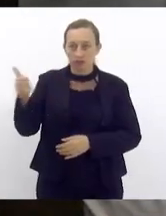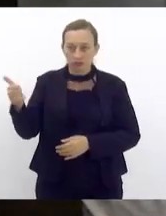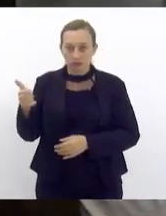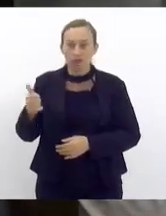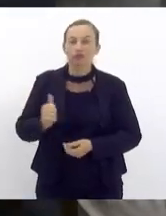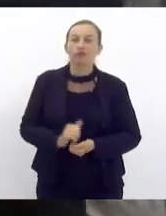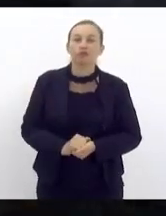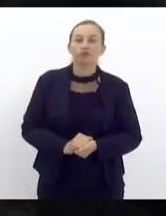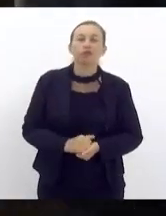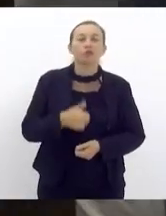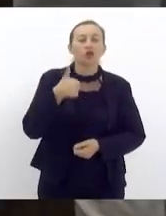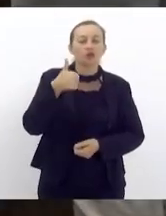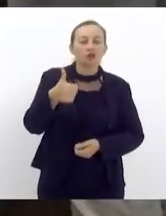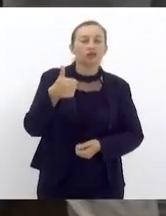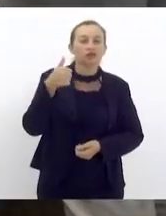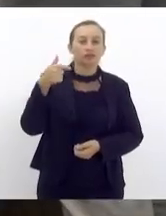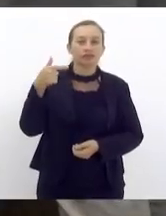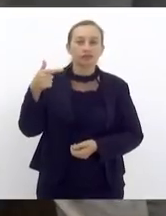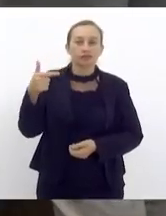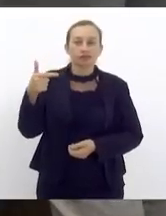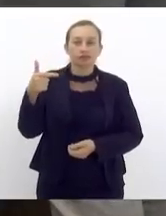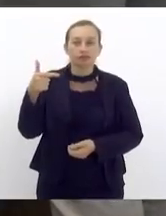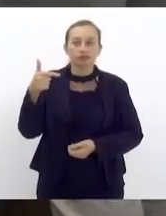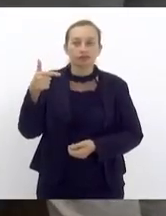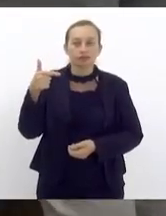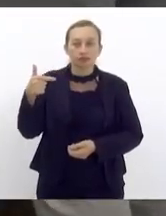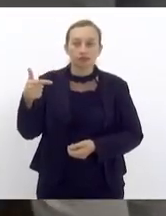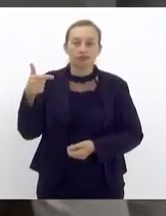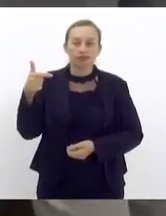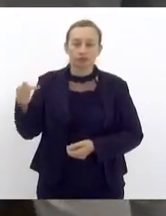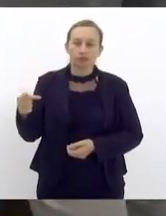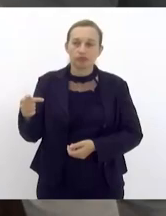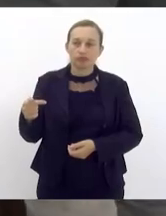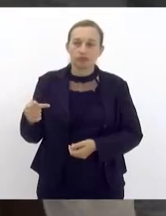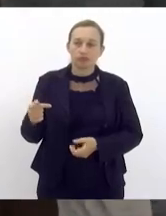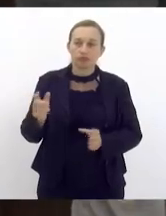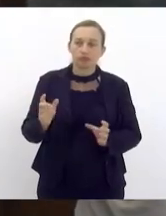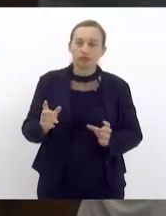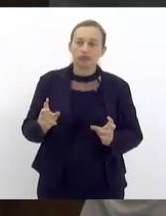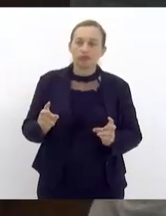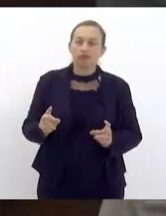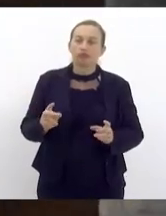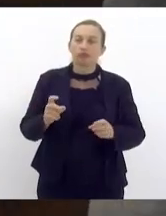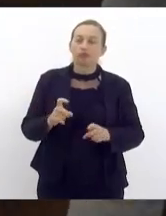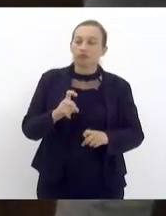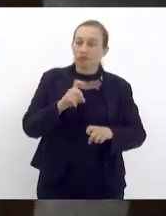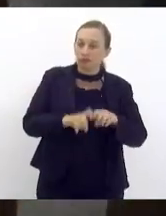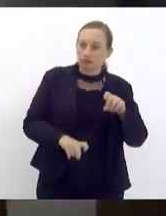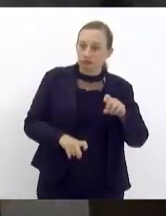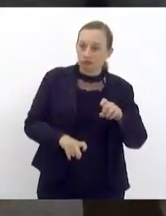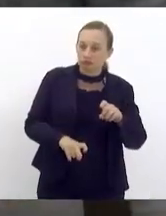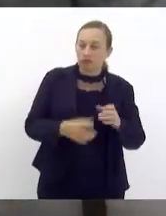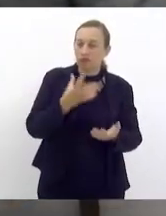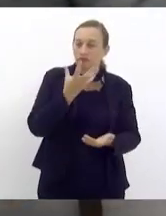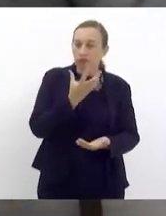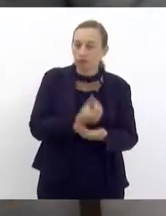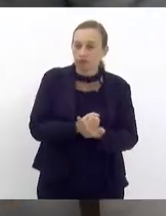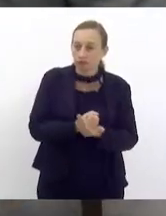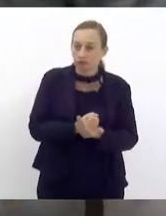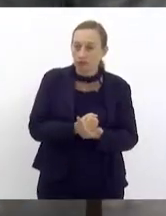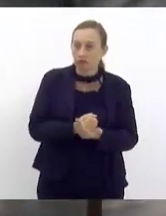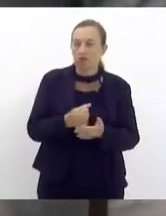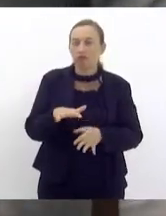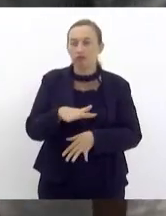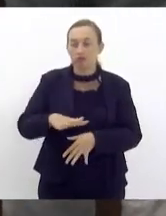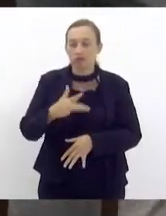117 casos foram de estupros foram registrados tendo ocorrido em estabelecimentos de